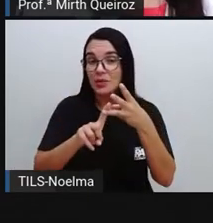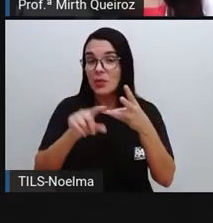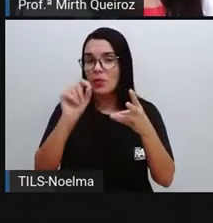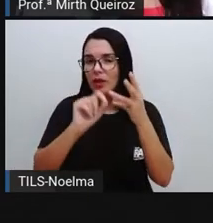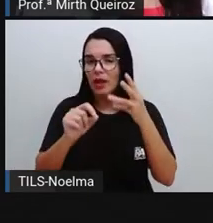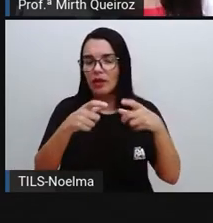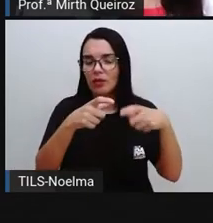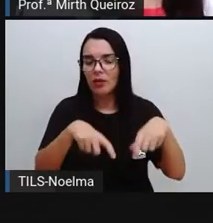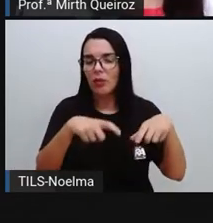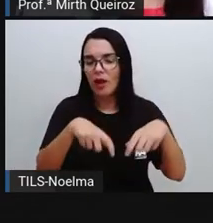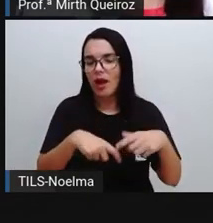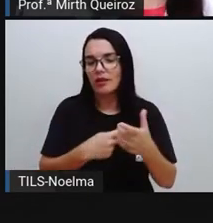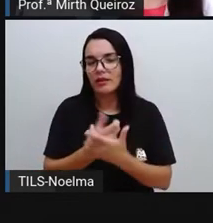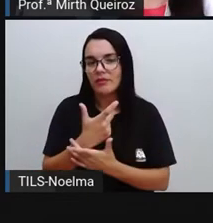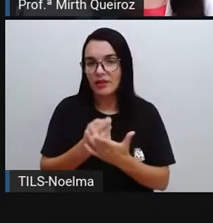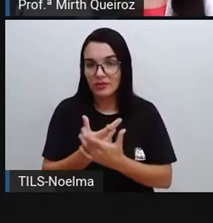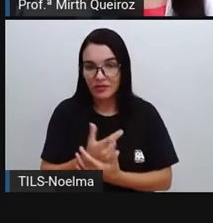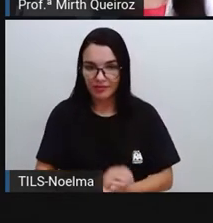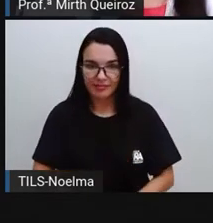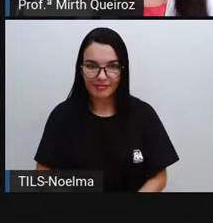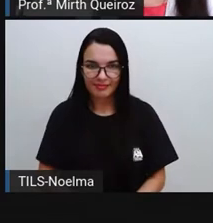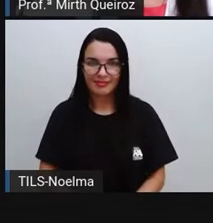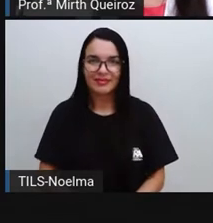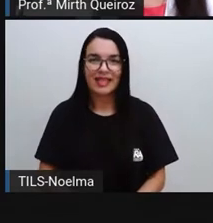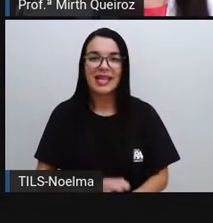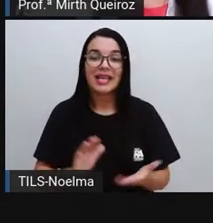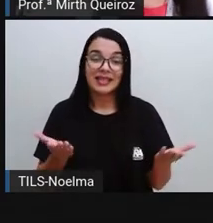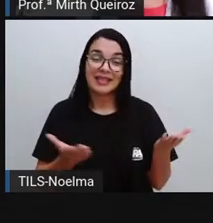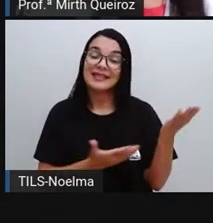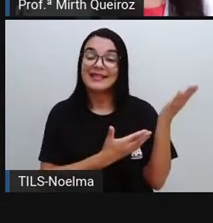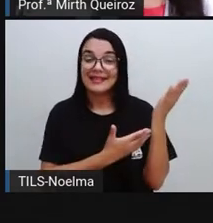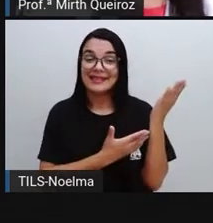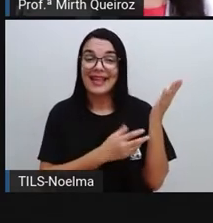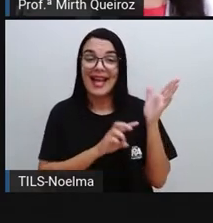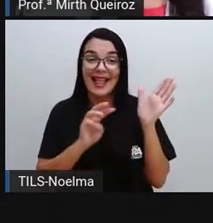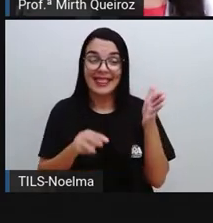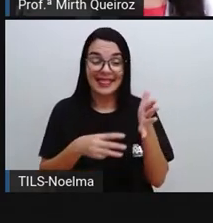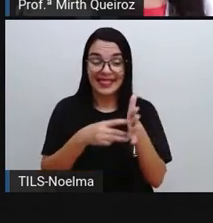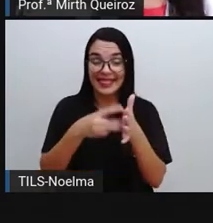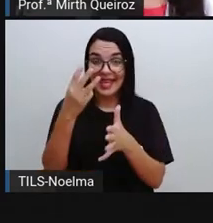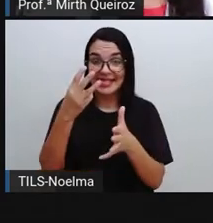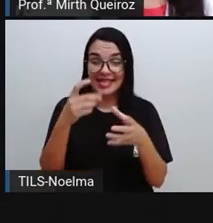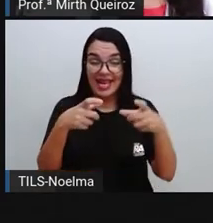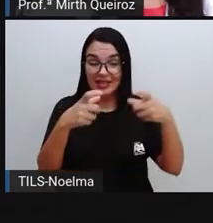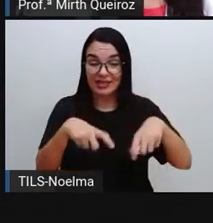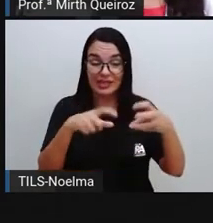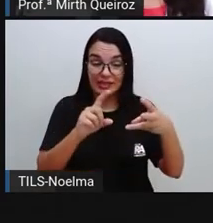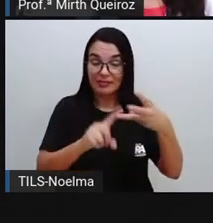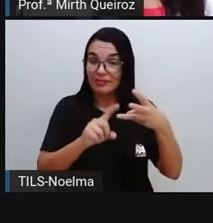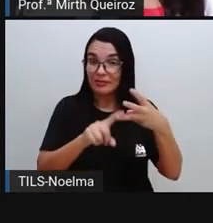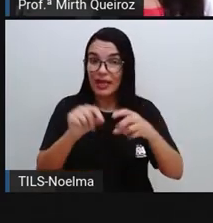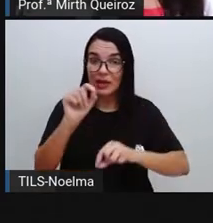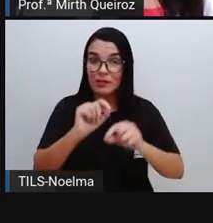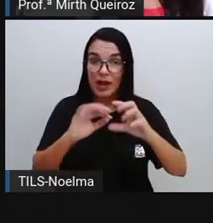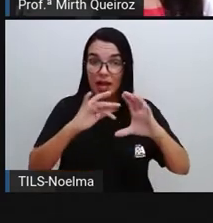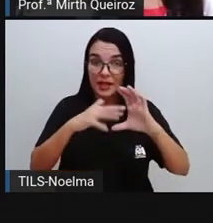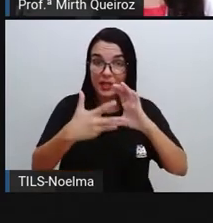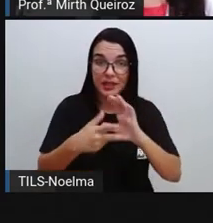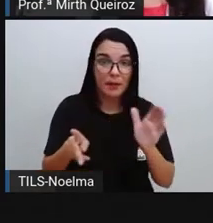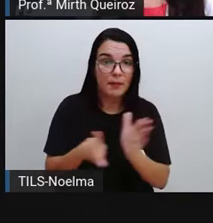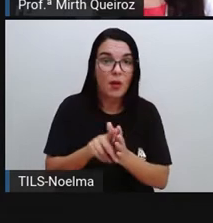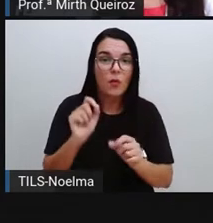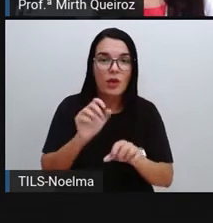outros serviços. Então, o setor terciário, ele vai se caracterizar pela inclusão comercial